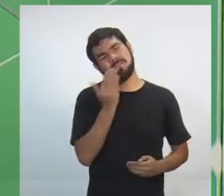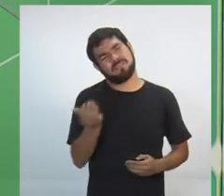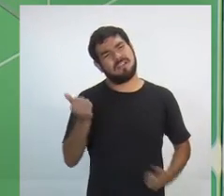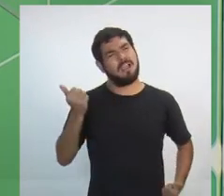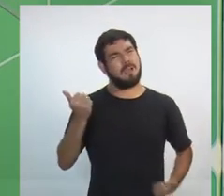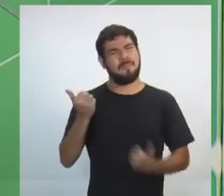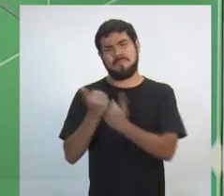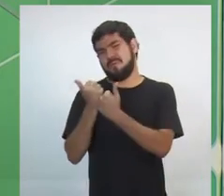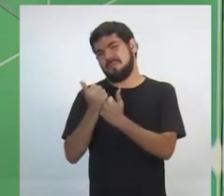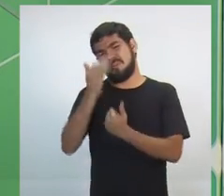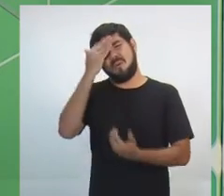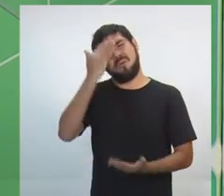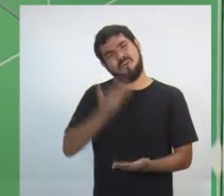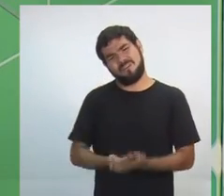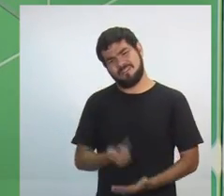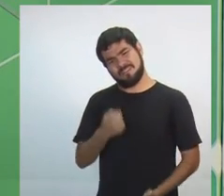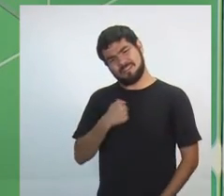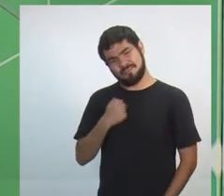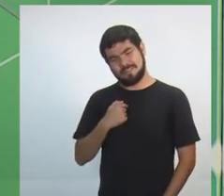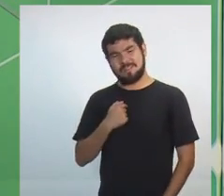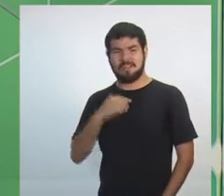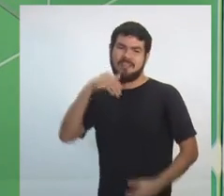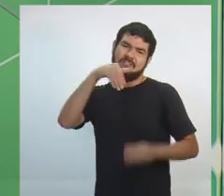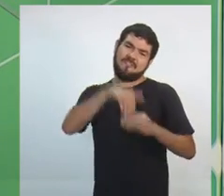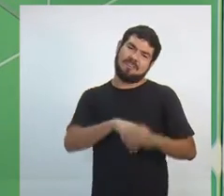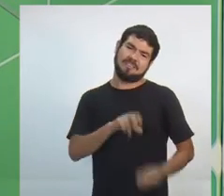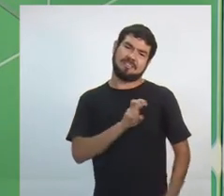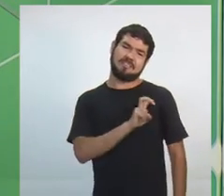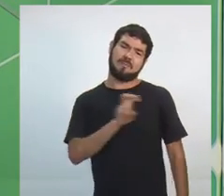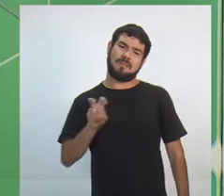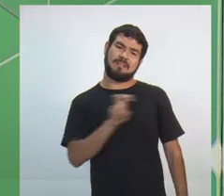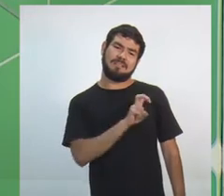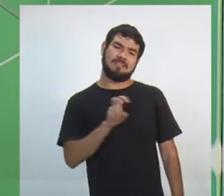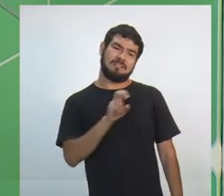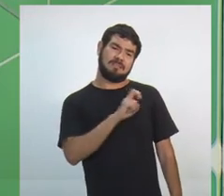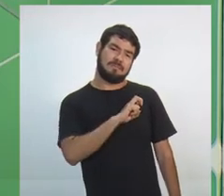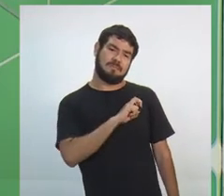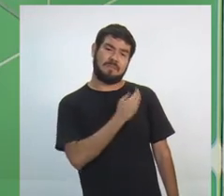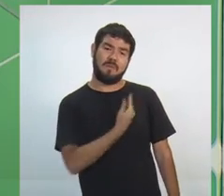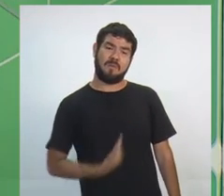essa confiança. Vote 55. Vote Omar para governador.